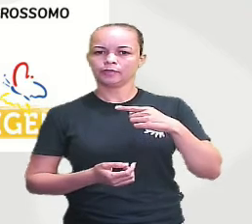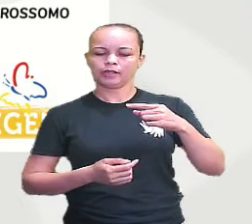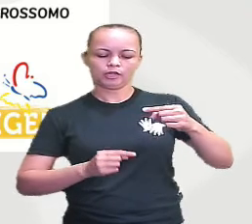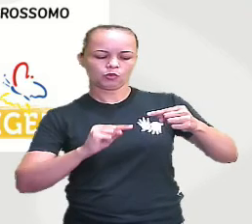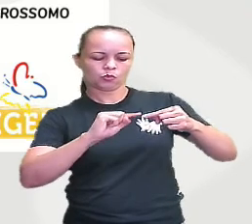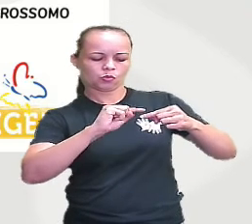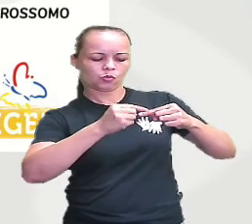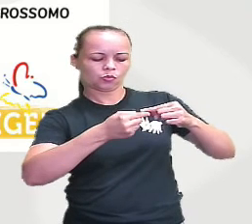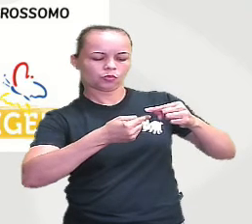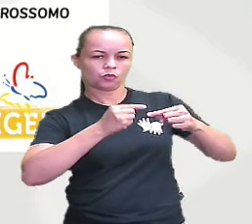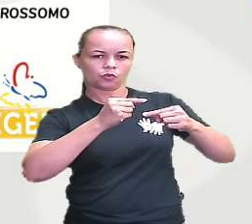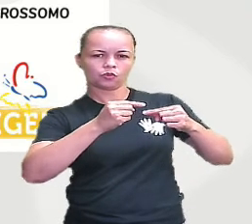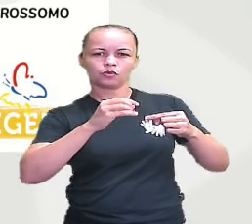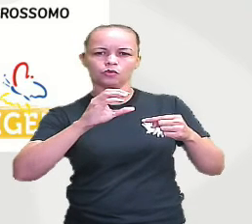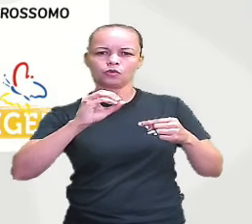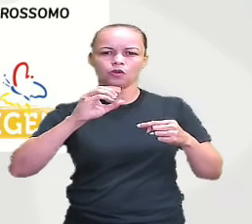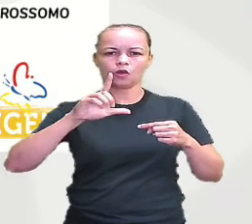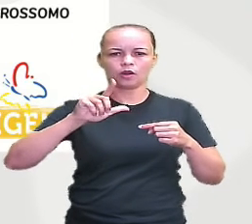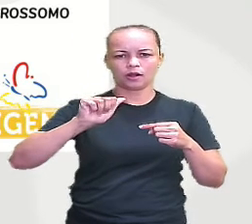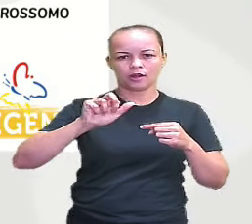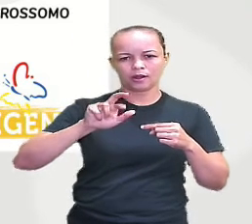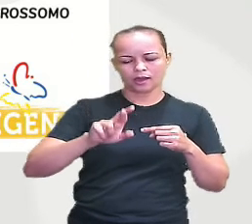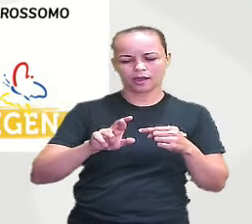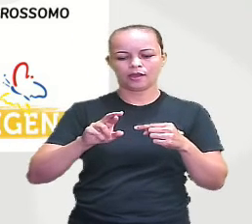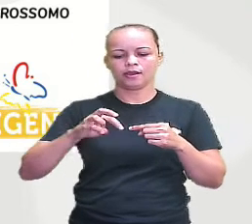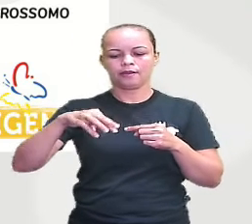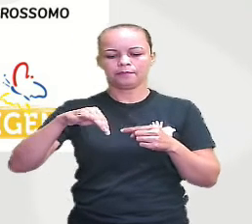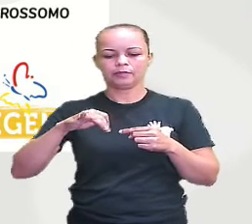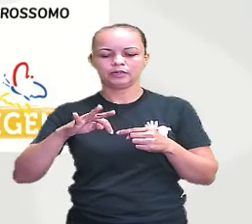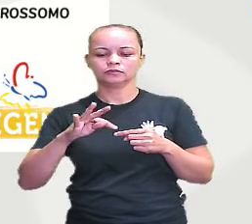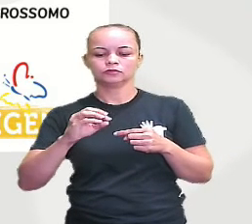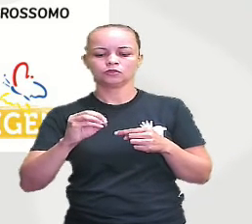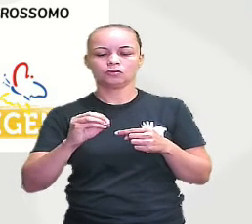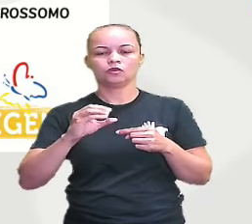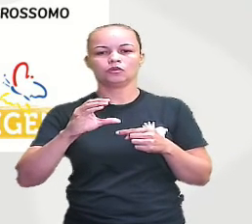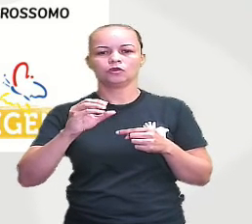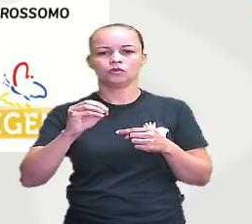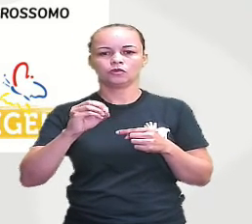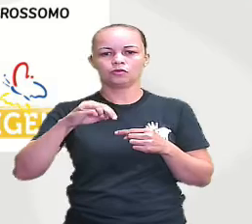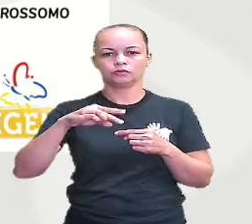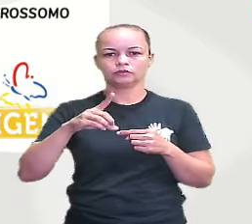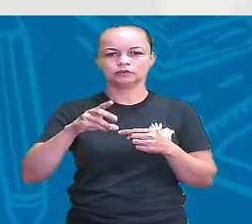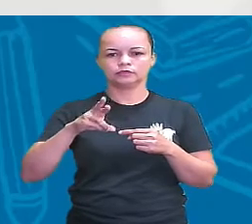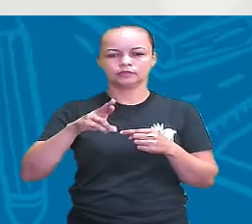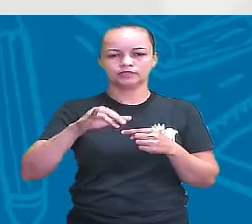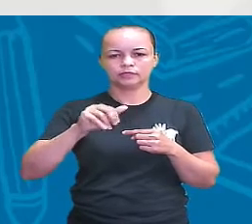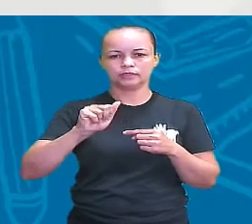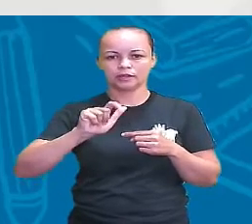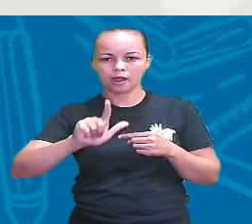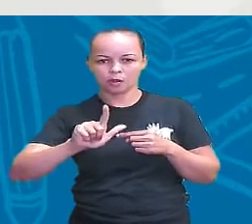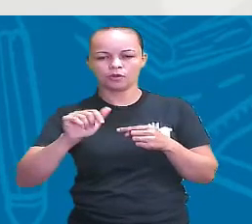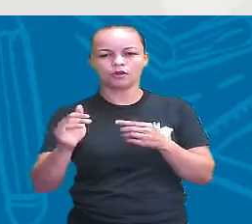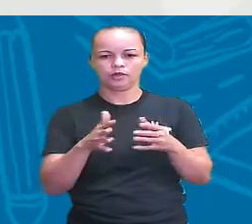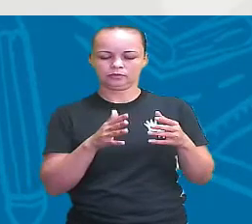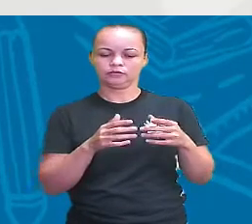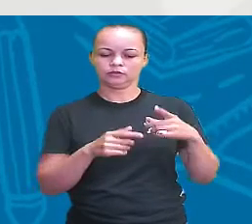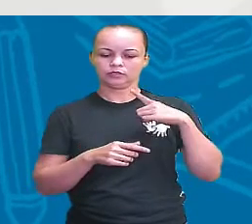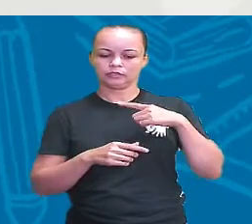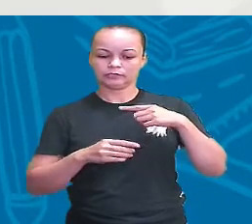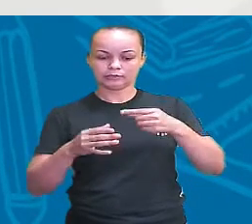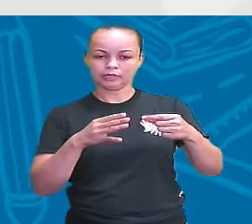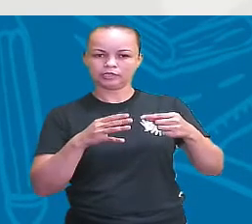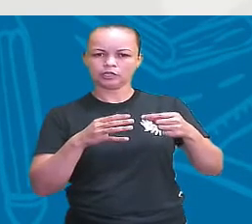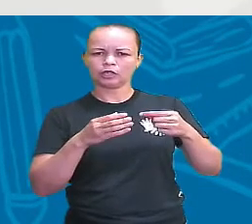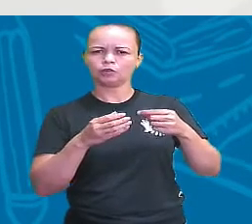Nesse estrutura chamado colar mitocondrial, onde tem as baterias... Volta aqui comigo, produção. É exatamente isso que você ouviu. Os